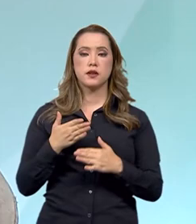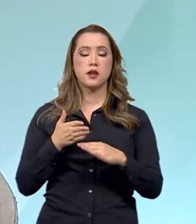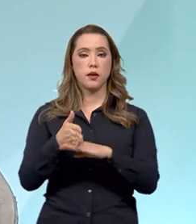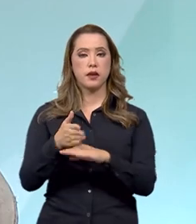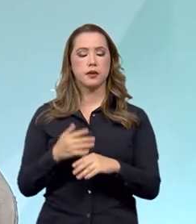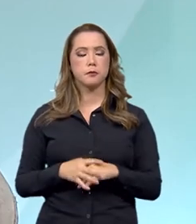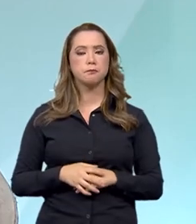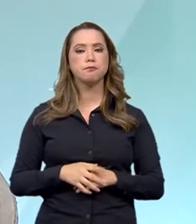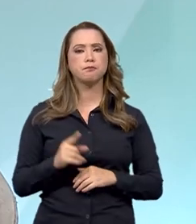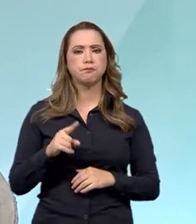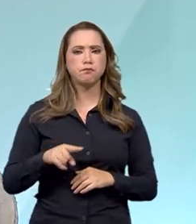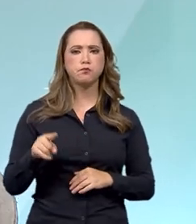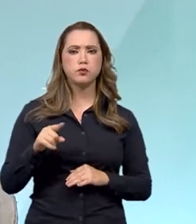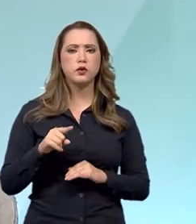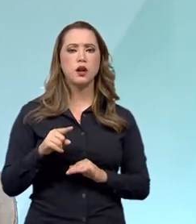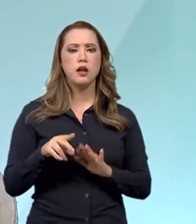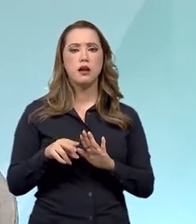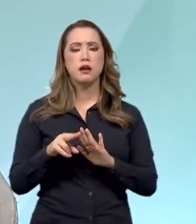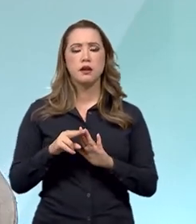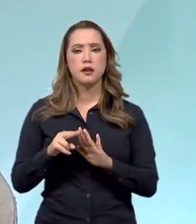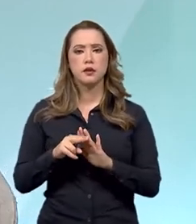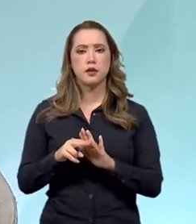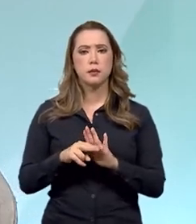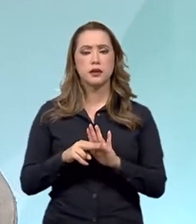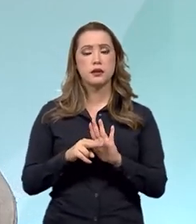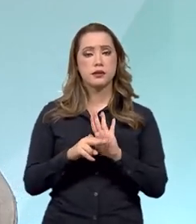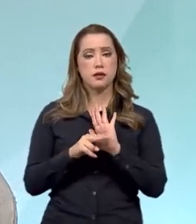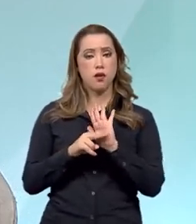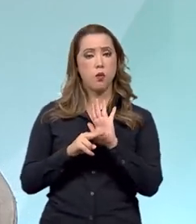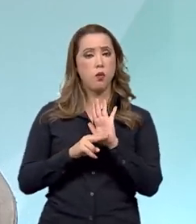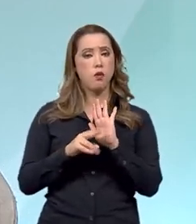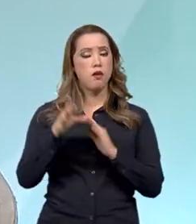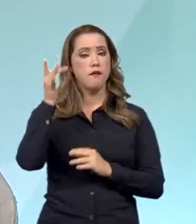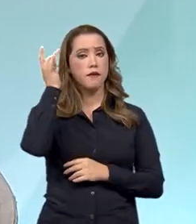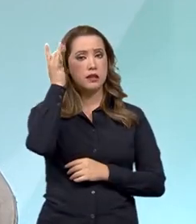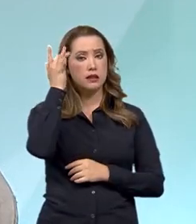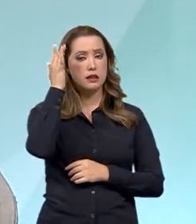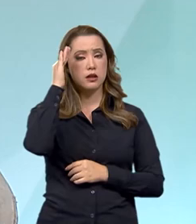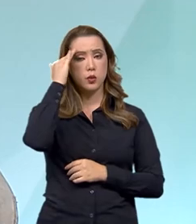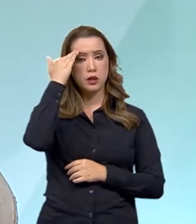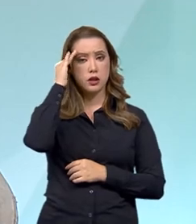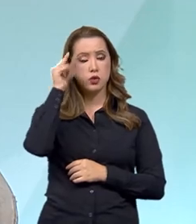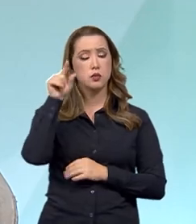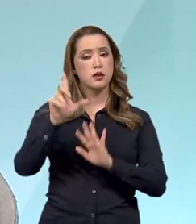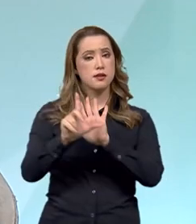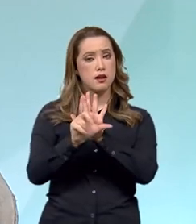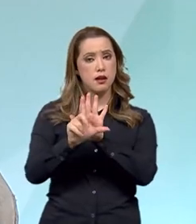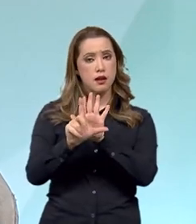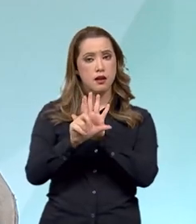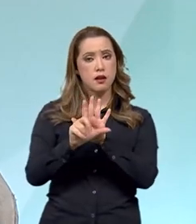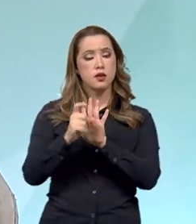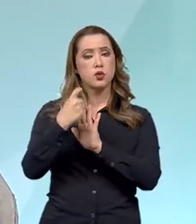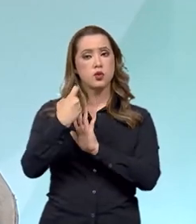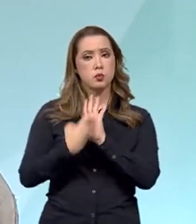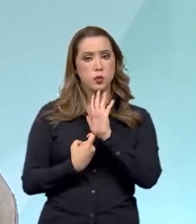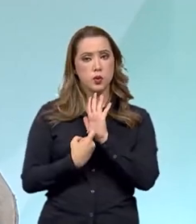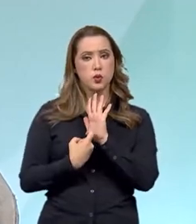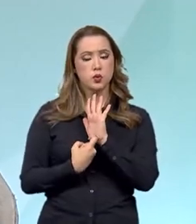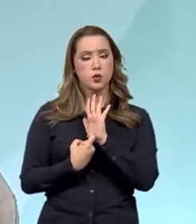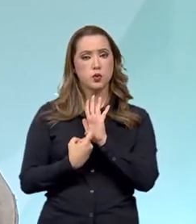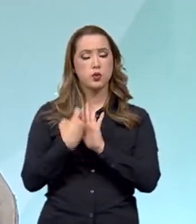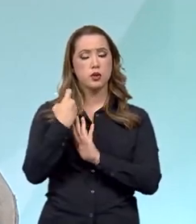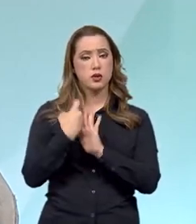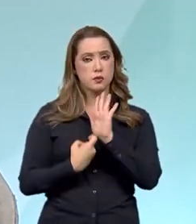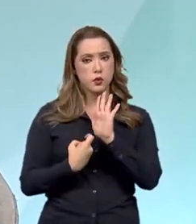Ela faz uma regulamentação facilitando a compreensão dessa legislação tributária, esse